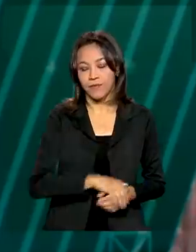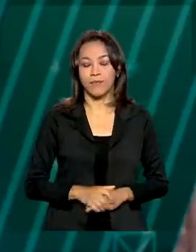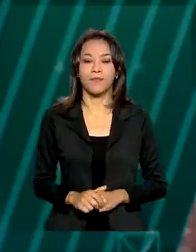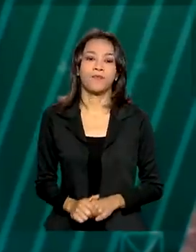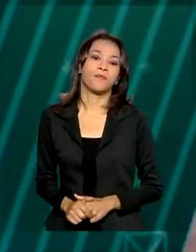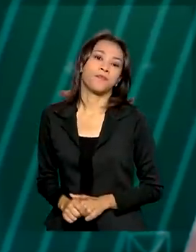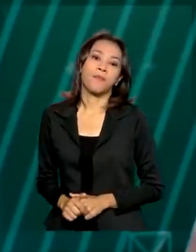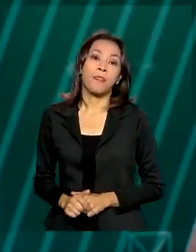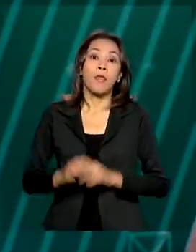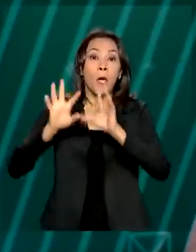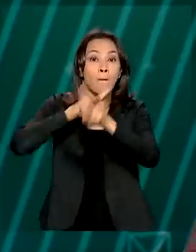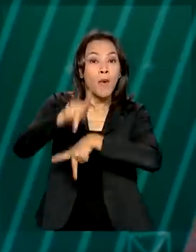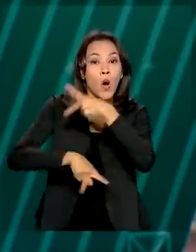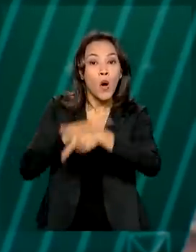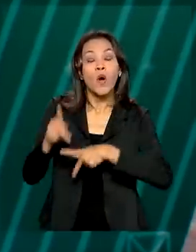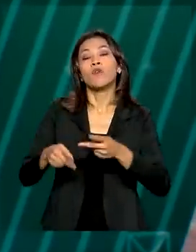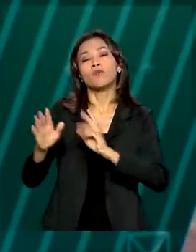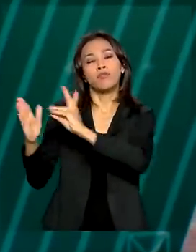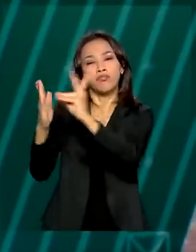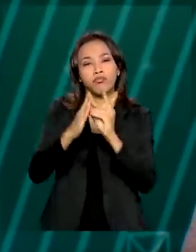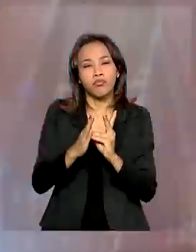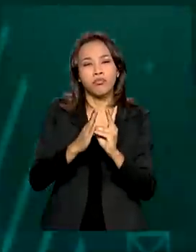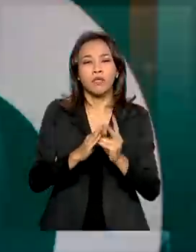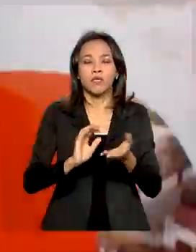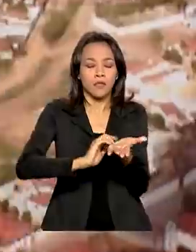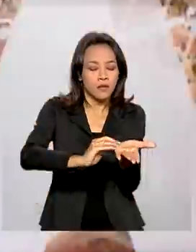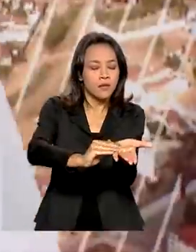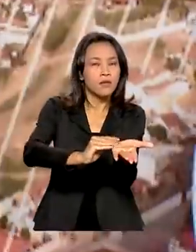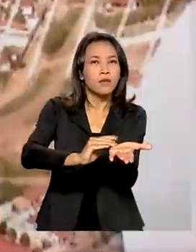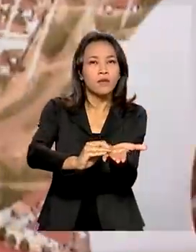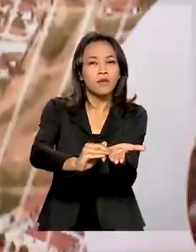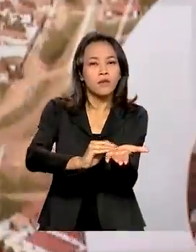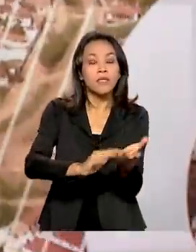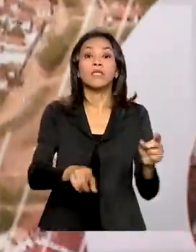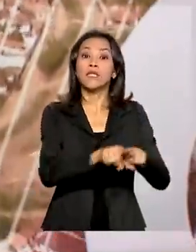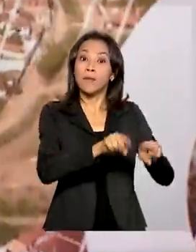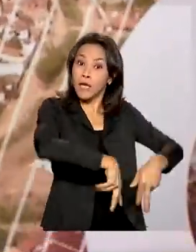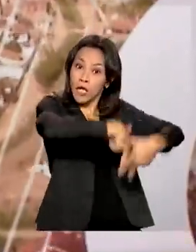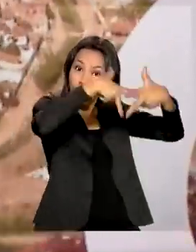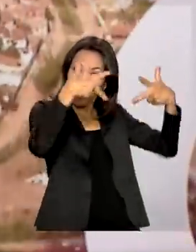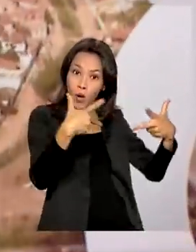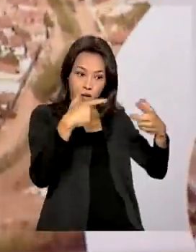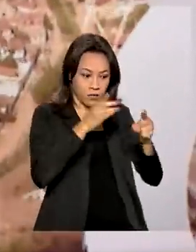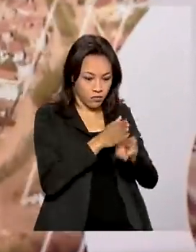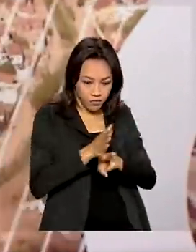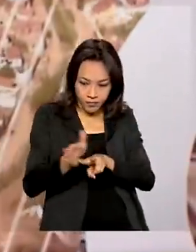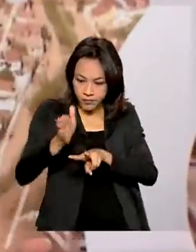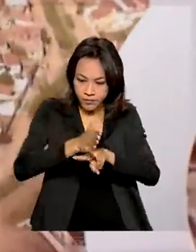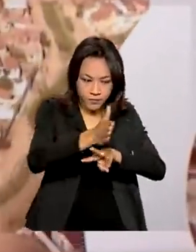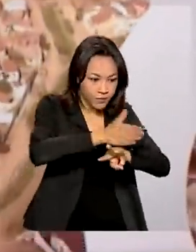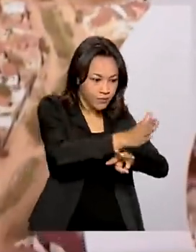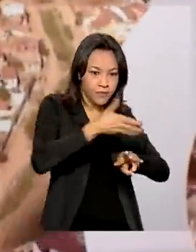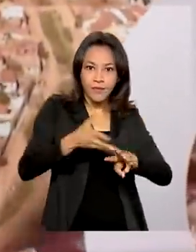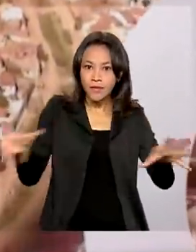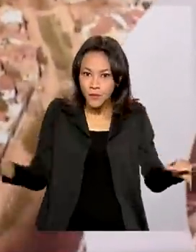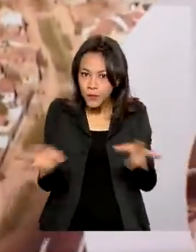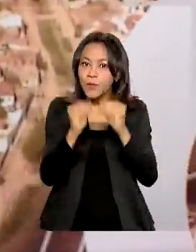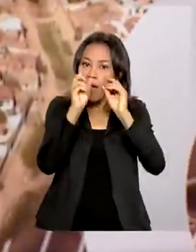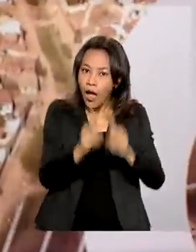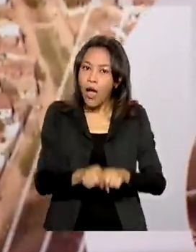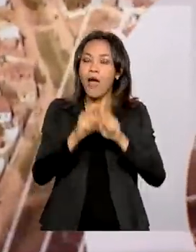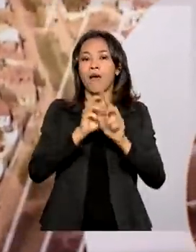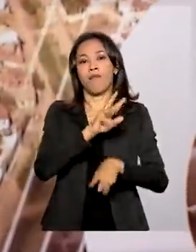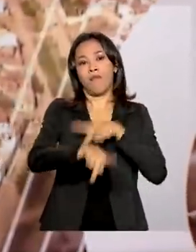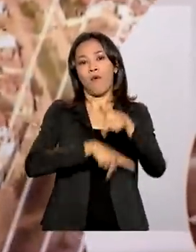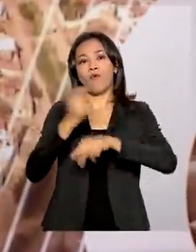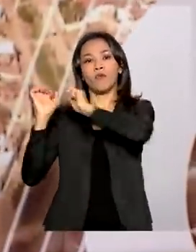Povos indígenas, ciganos, quilombolas. São 28 segmentos diferentes que se reconhecem como populações tradicionais do